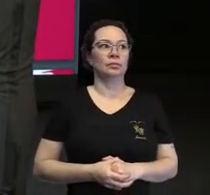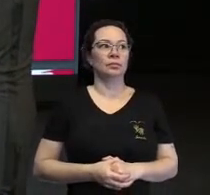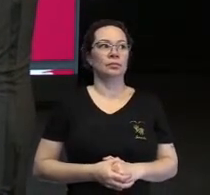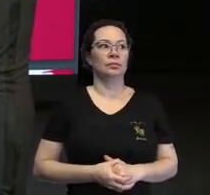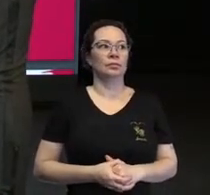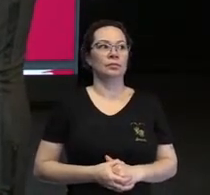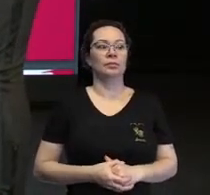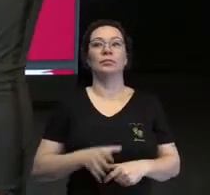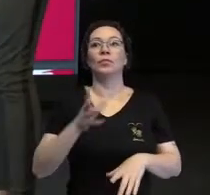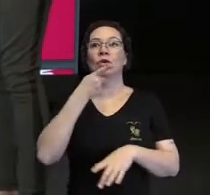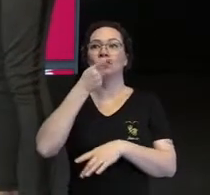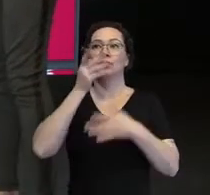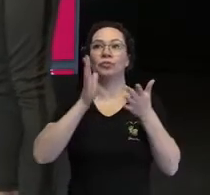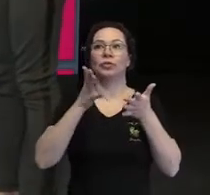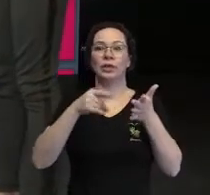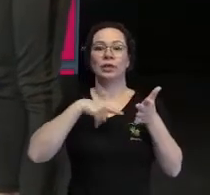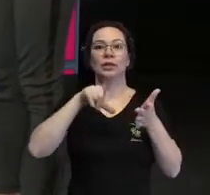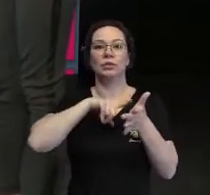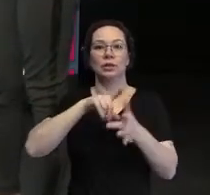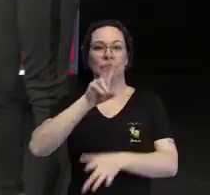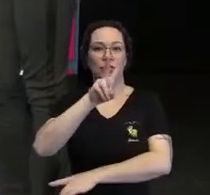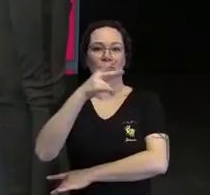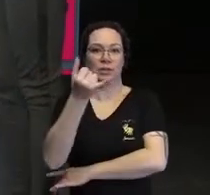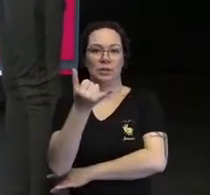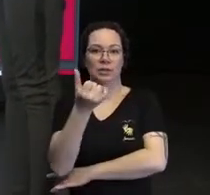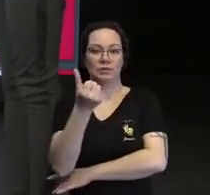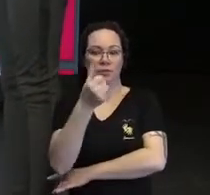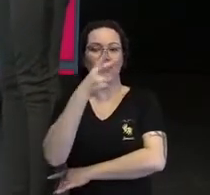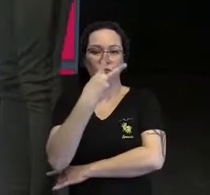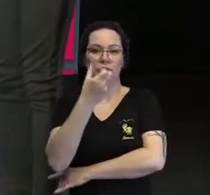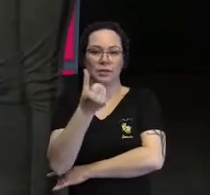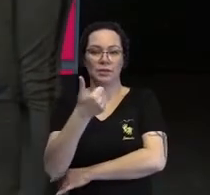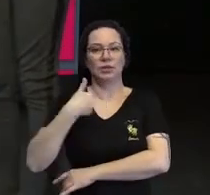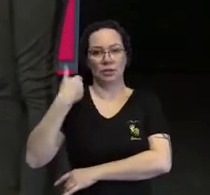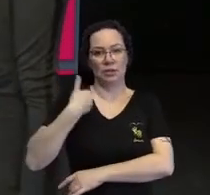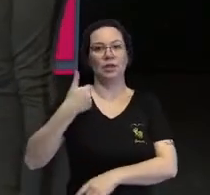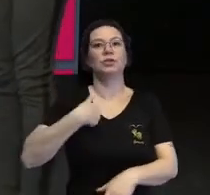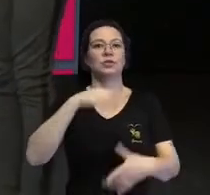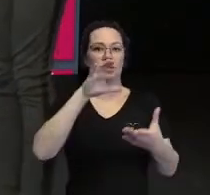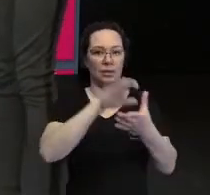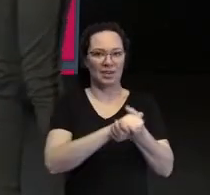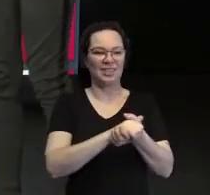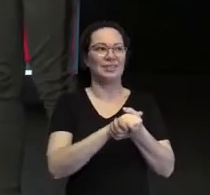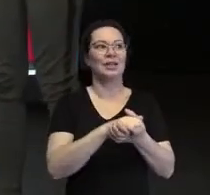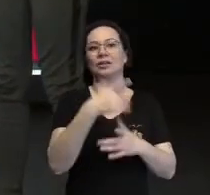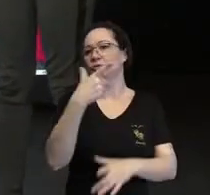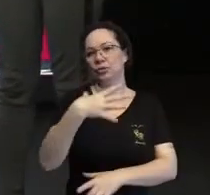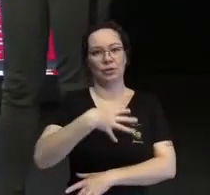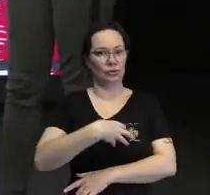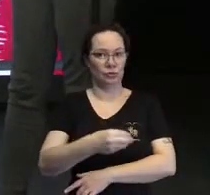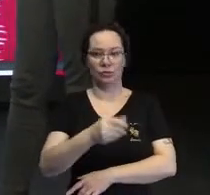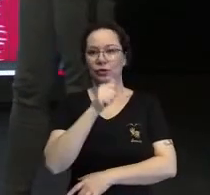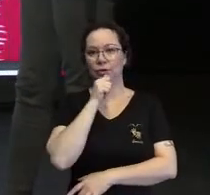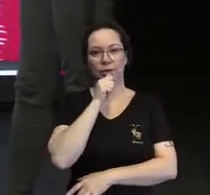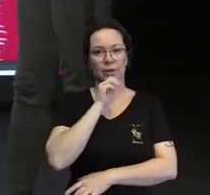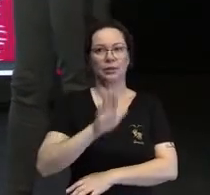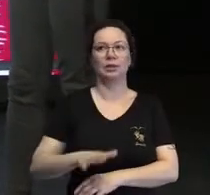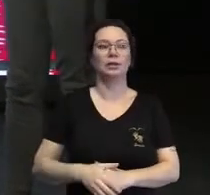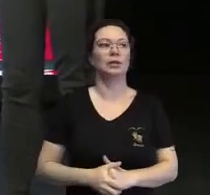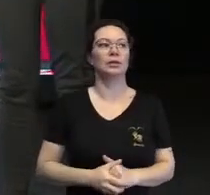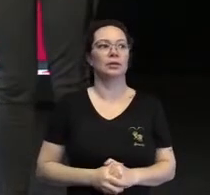Como eu disse, eu tenho 26 anos, eu sou casada, não tenho filhos até o momento,